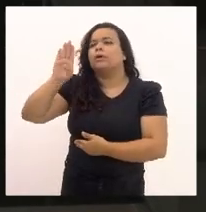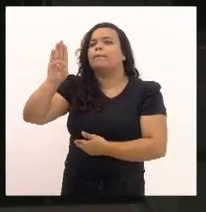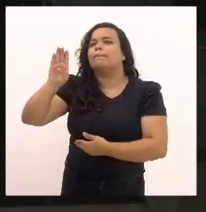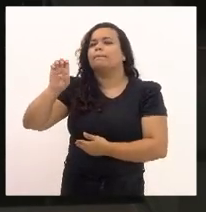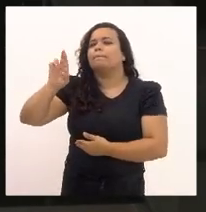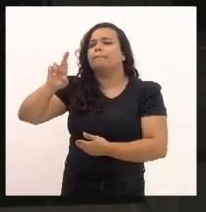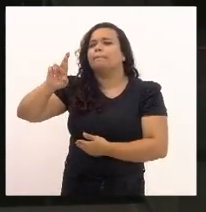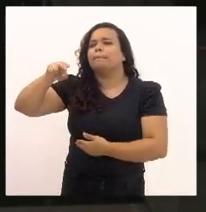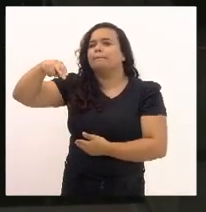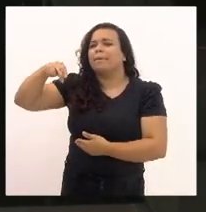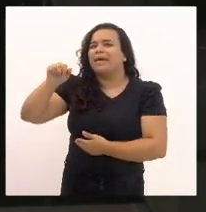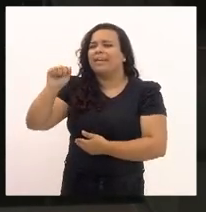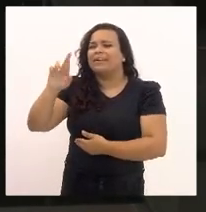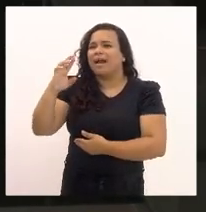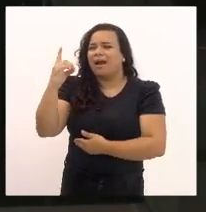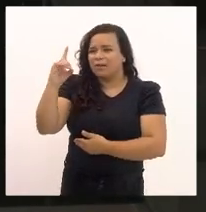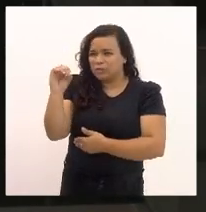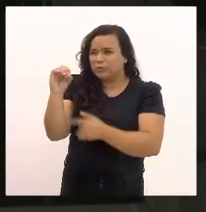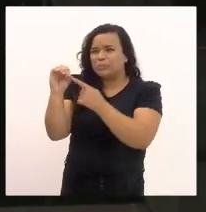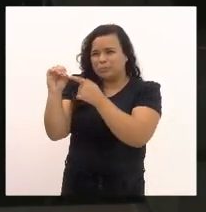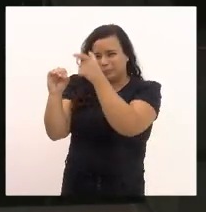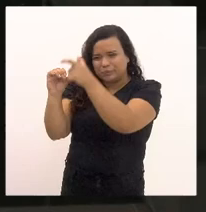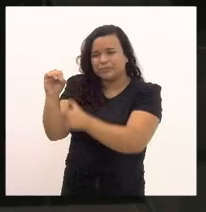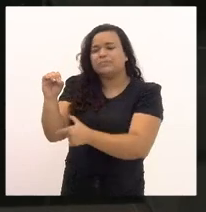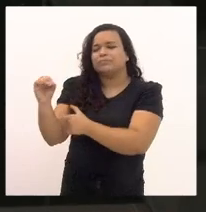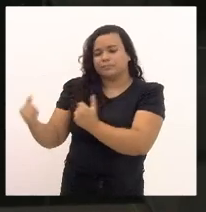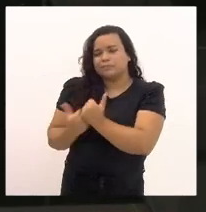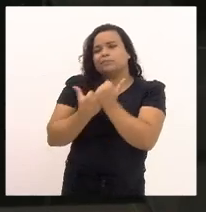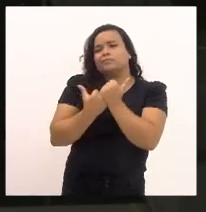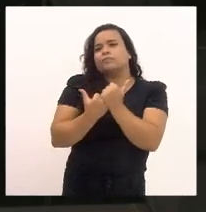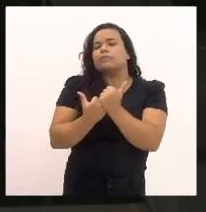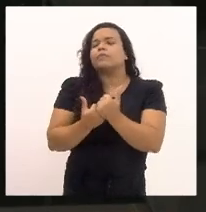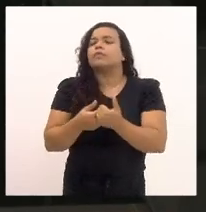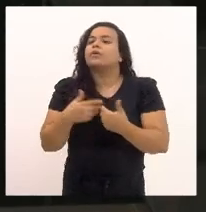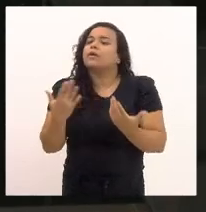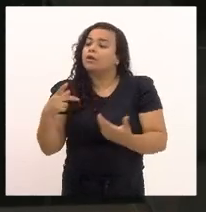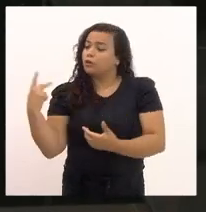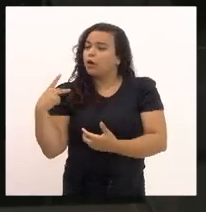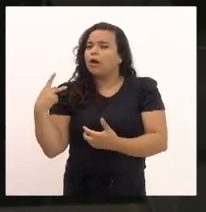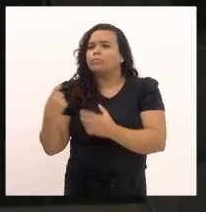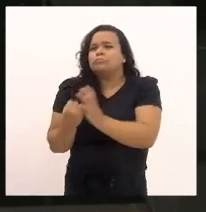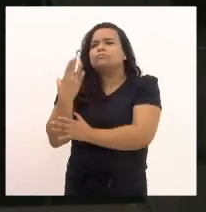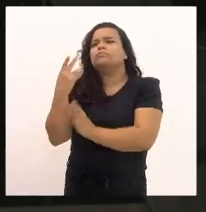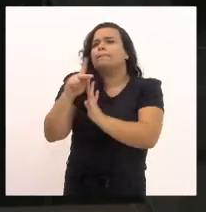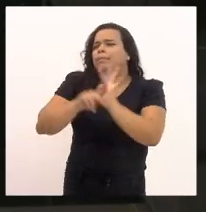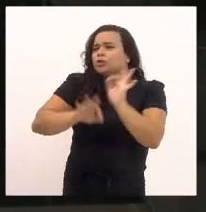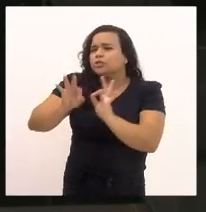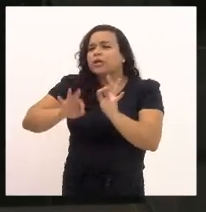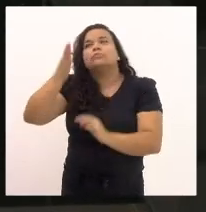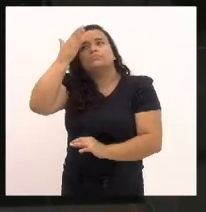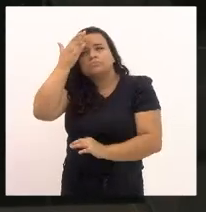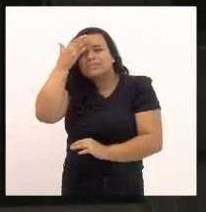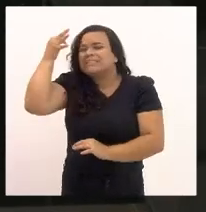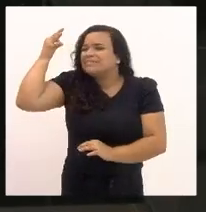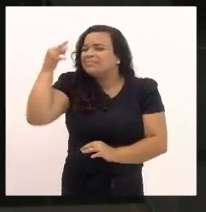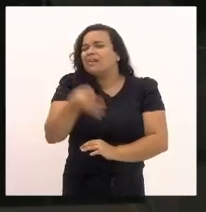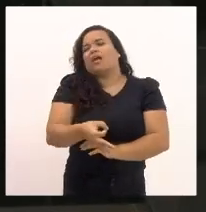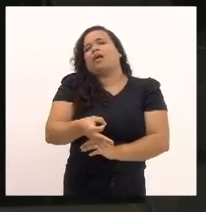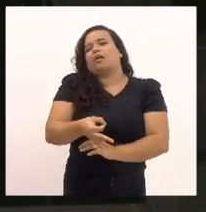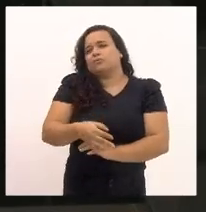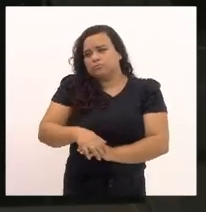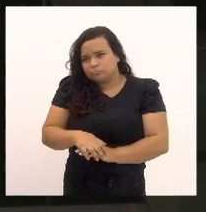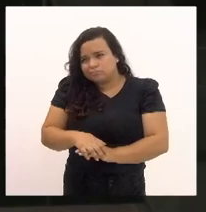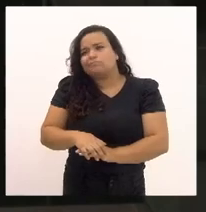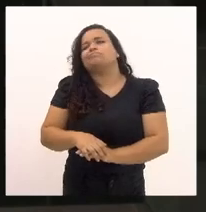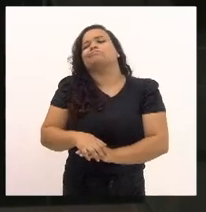que eu queria aqui frisar, quando a gente fez esse projeto, a gente fez conscientemente da